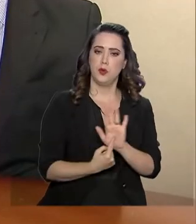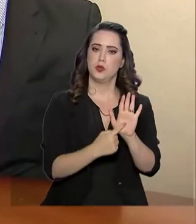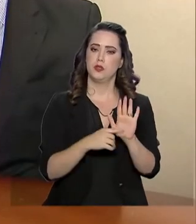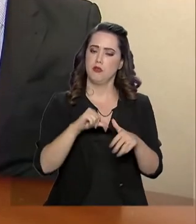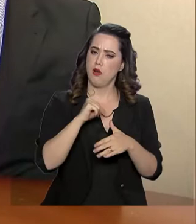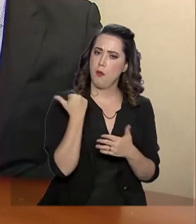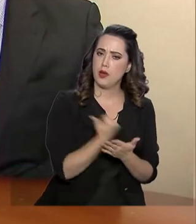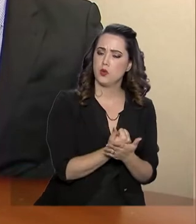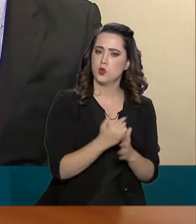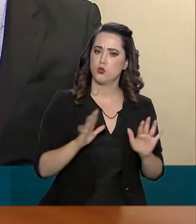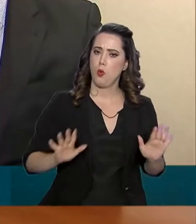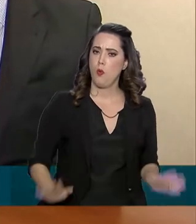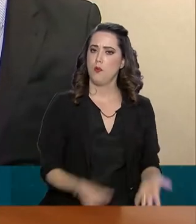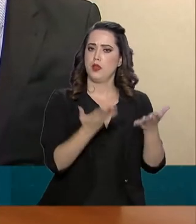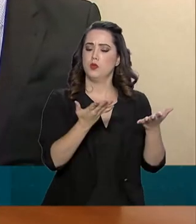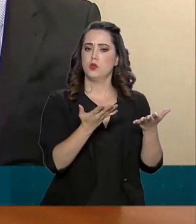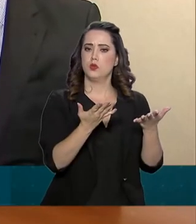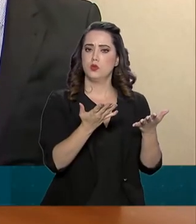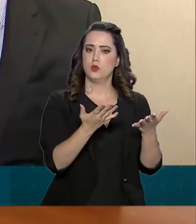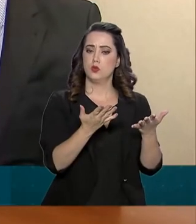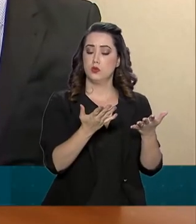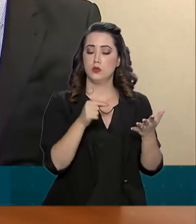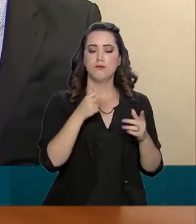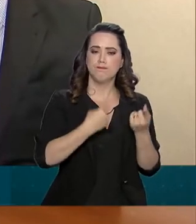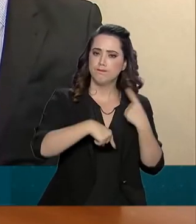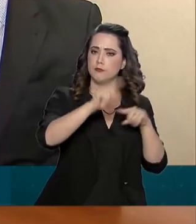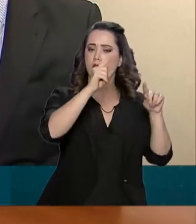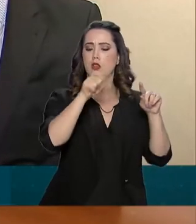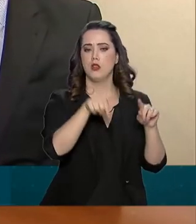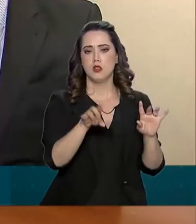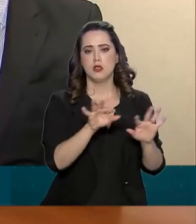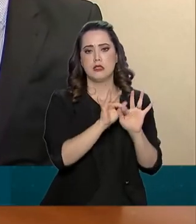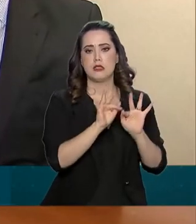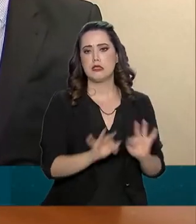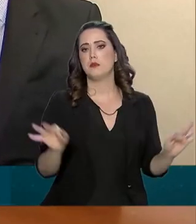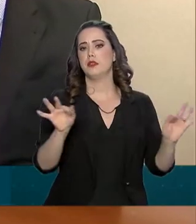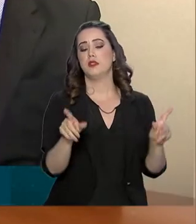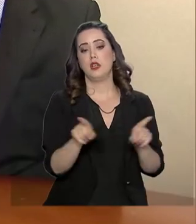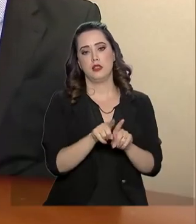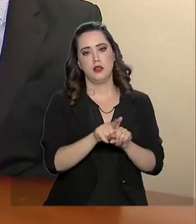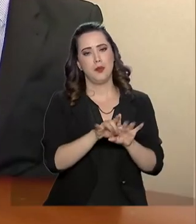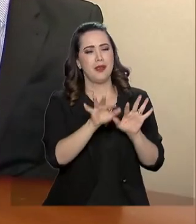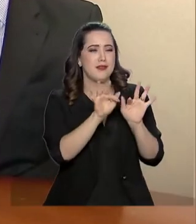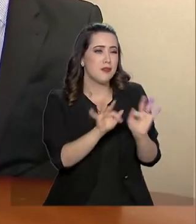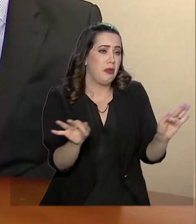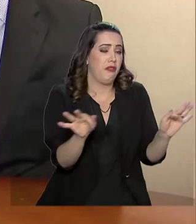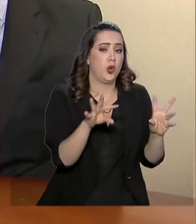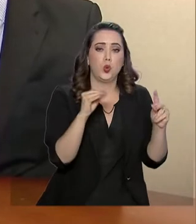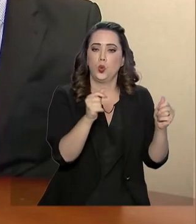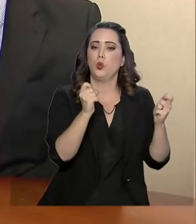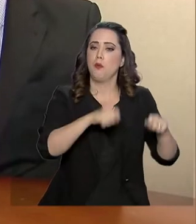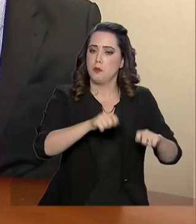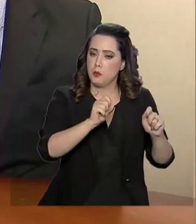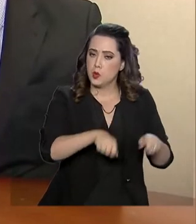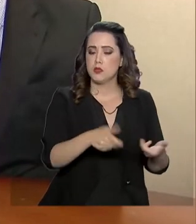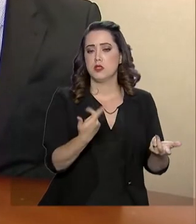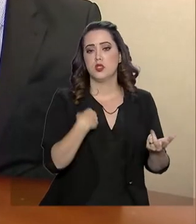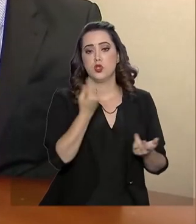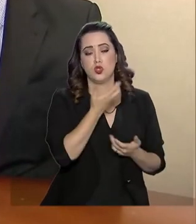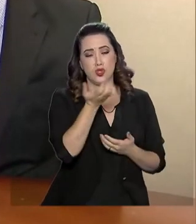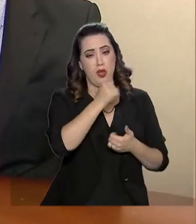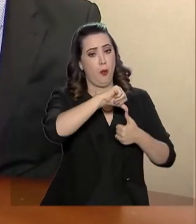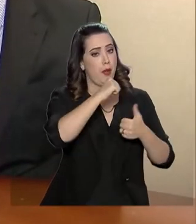impulso, uma renovação, modernização, simplificação, desburocratização. A gente quer um